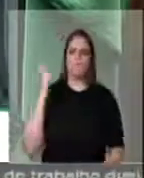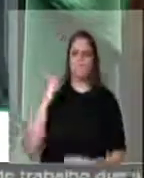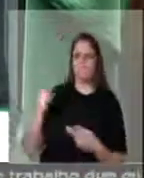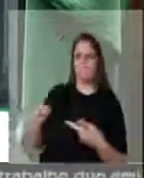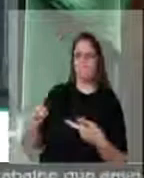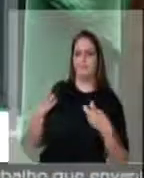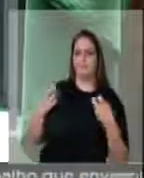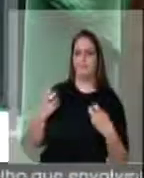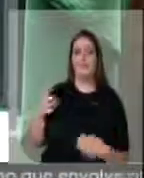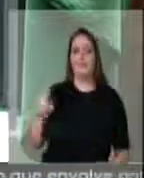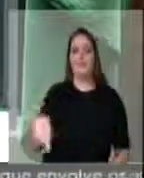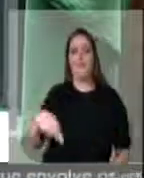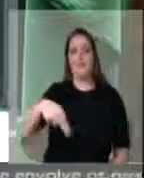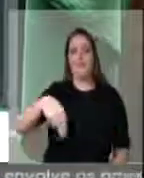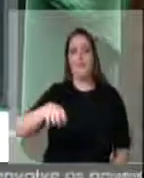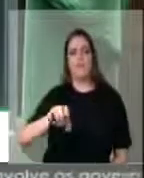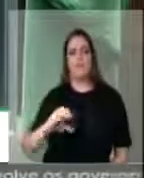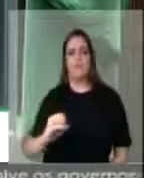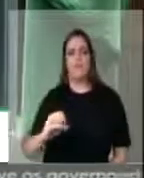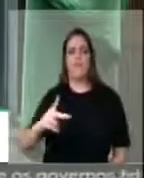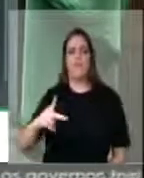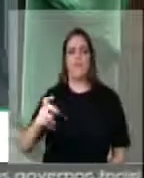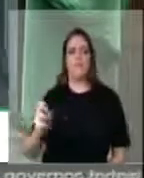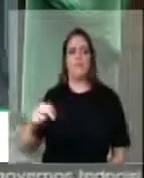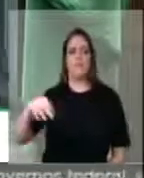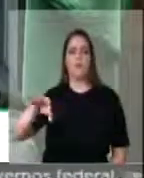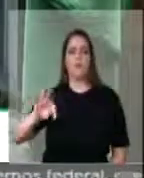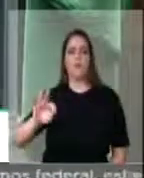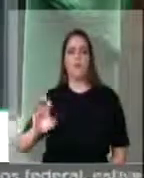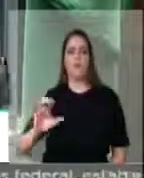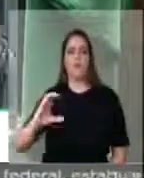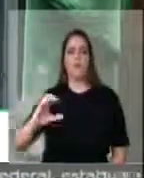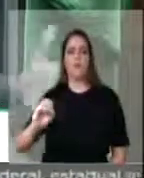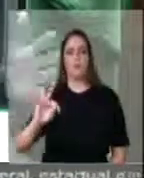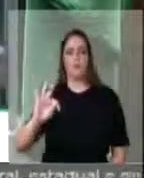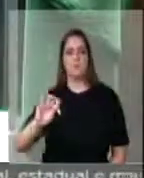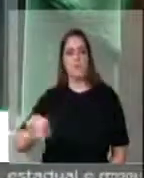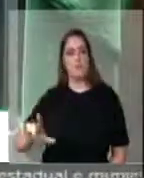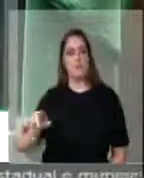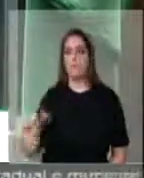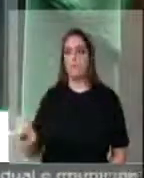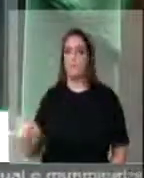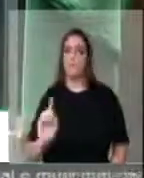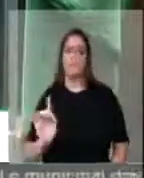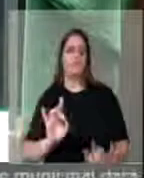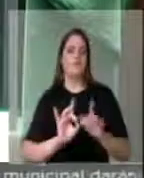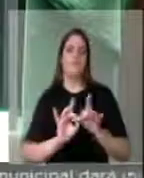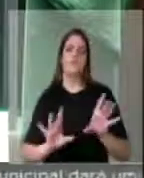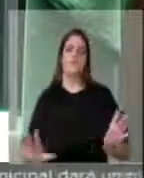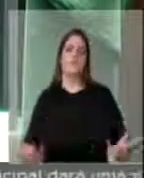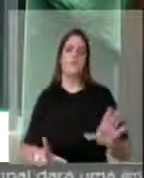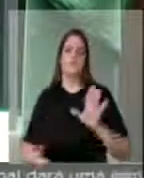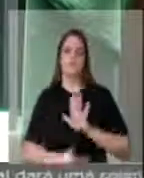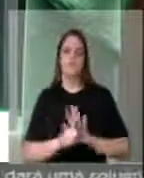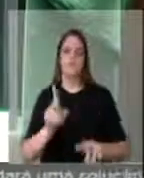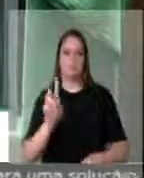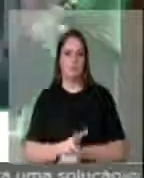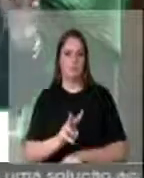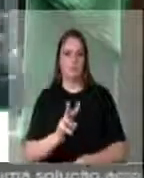neopentecostais, não deixam que esse assunto avance na casa. E enquanto isso,